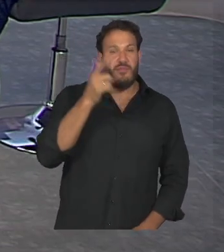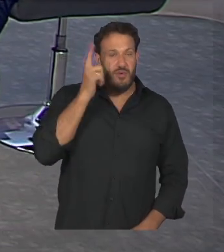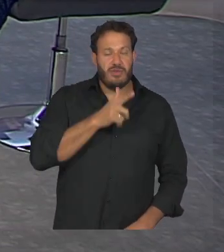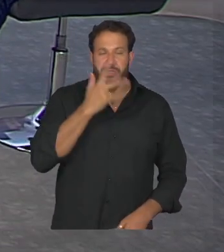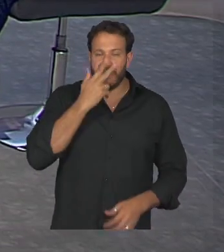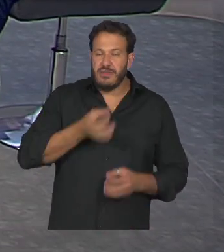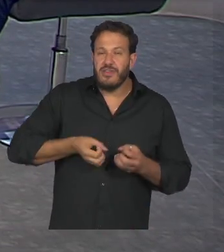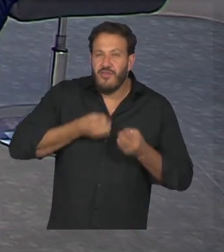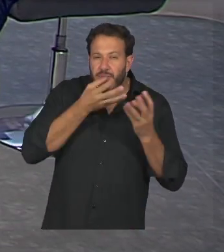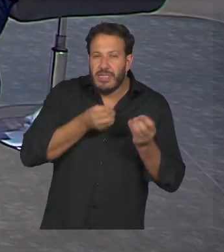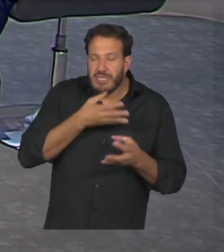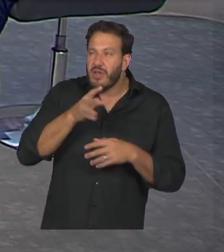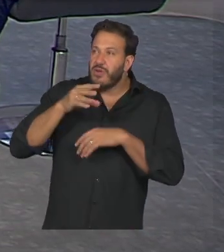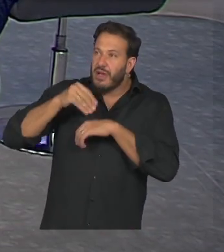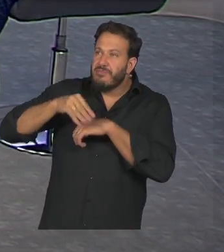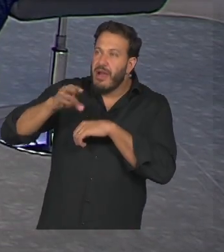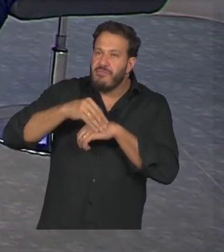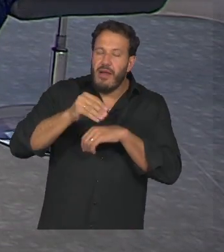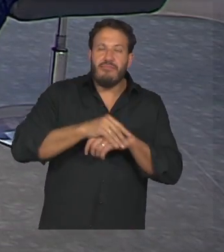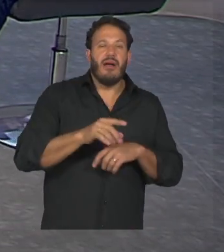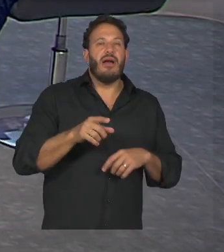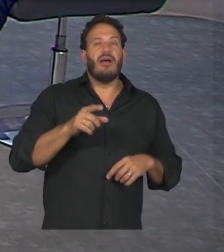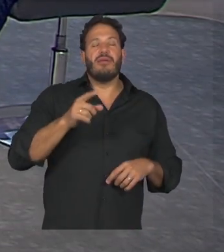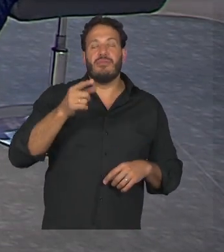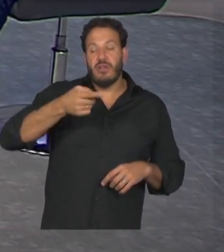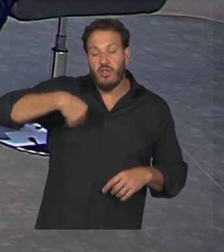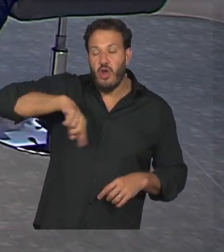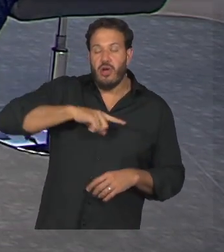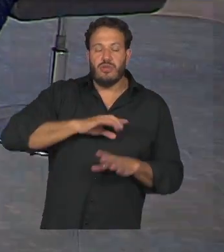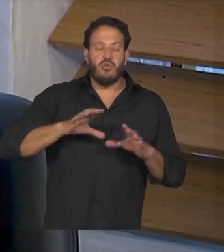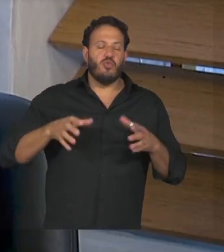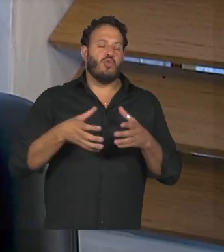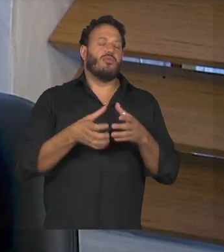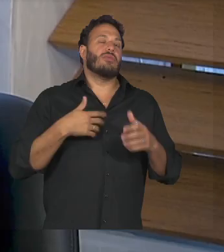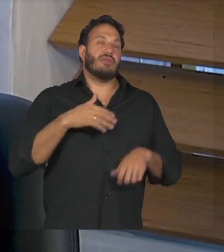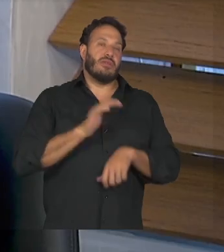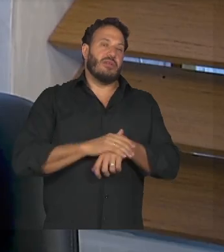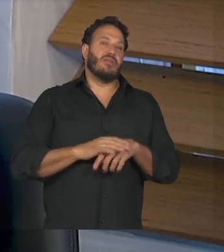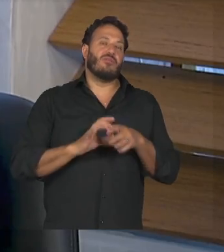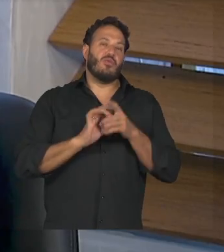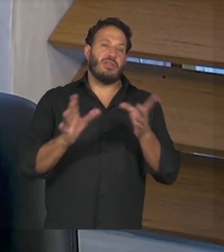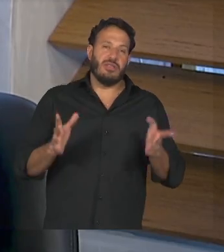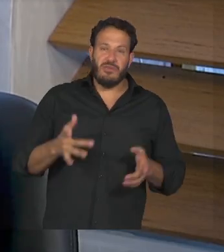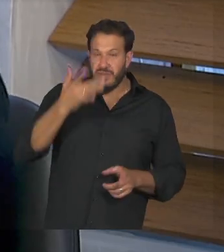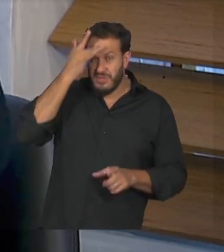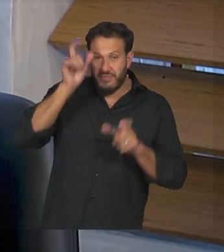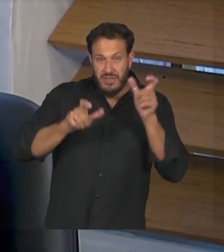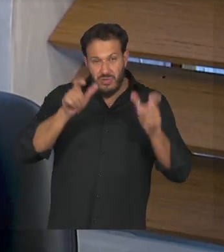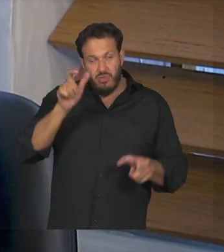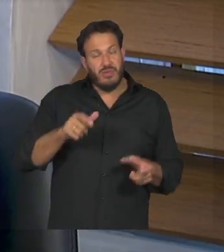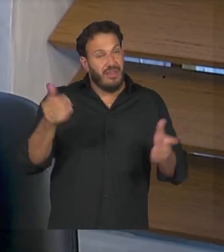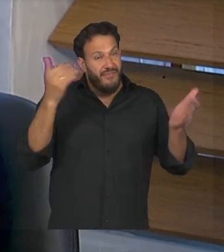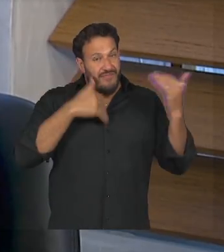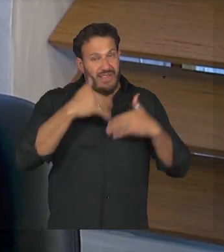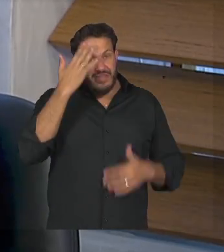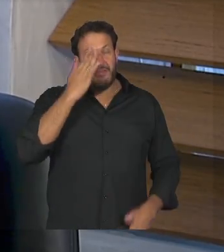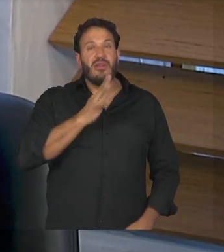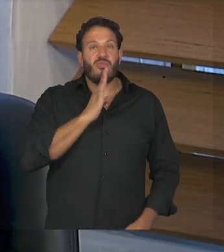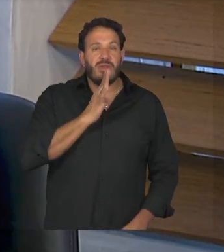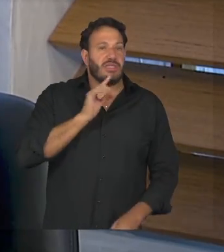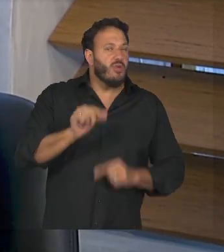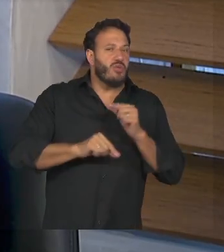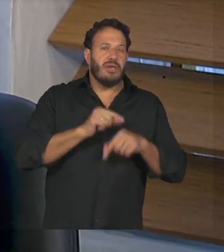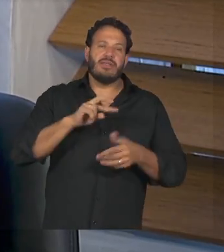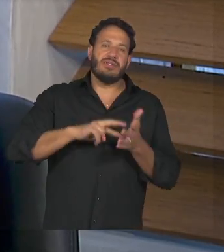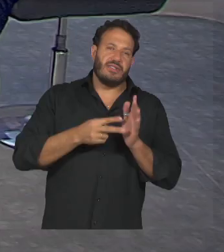informação para colocar nossa comunidade à disposição é para que as pessoas venham conhecer o que é o autismo